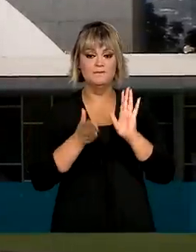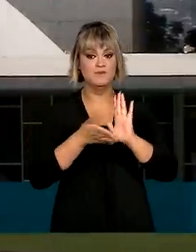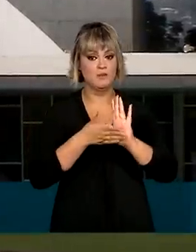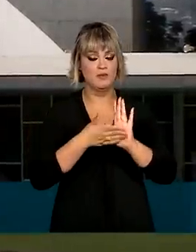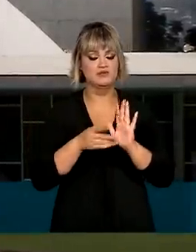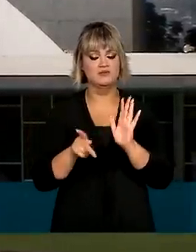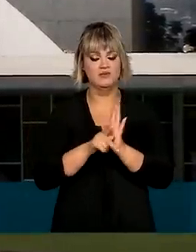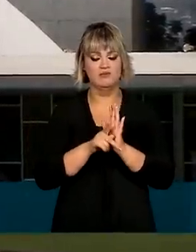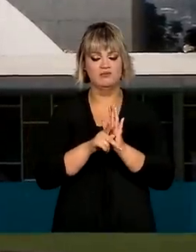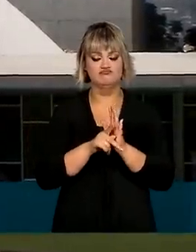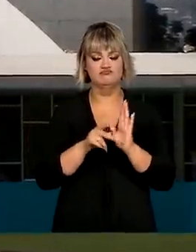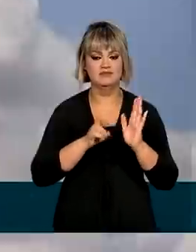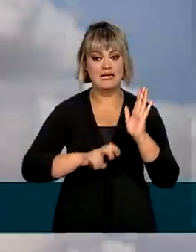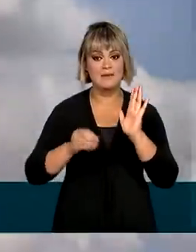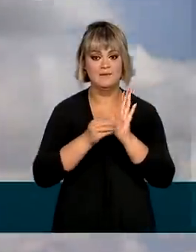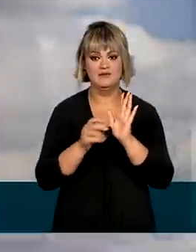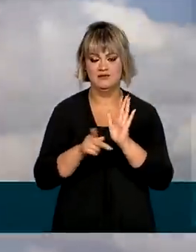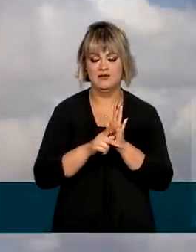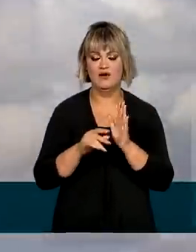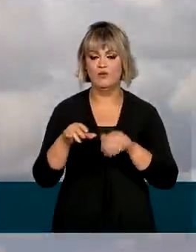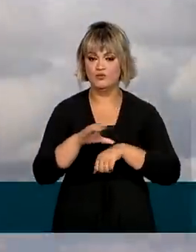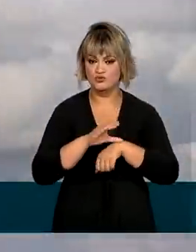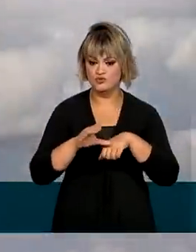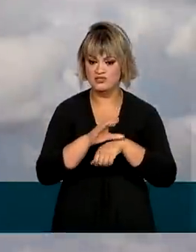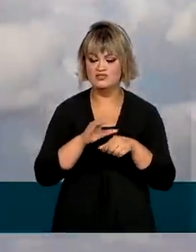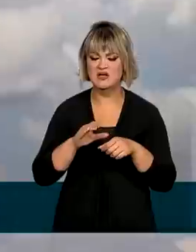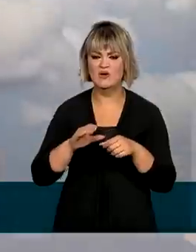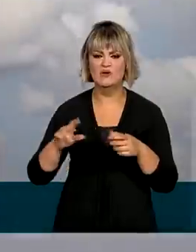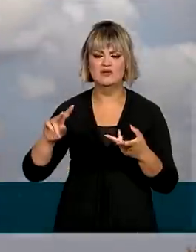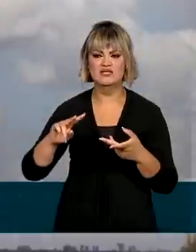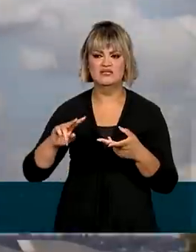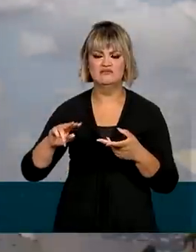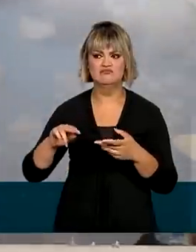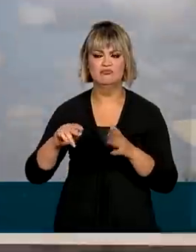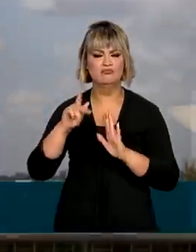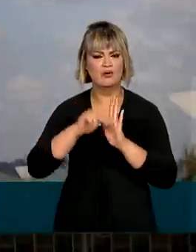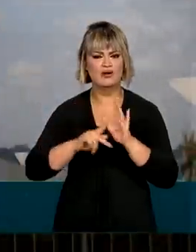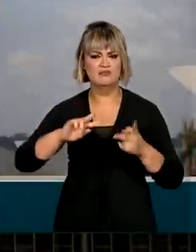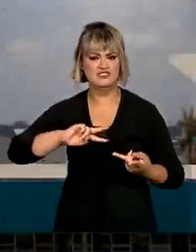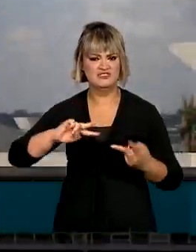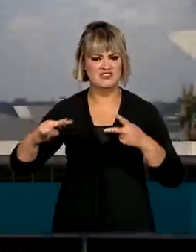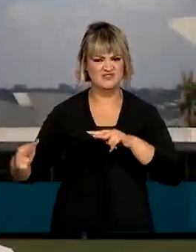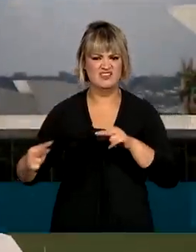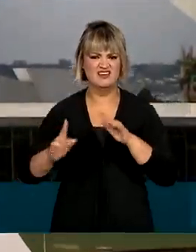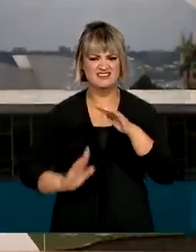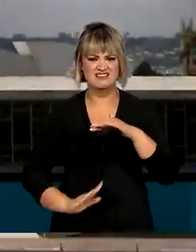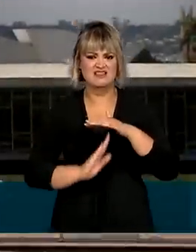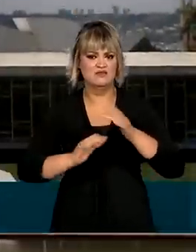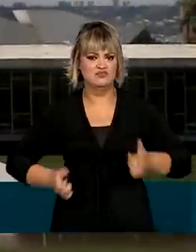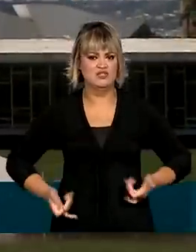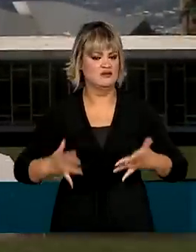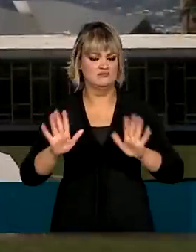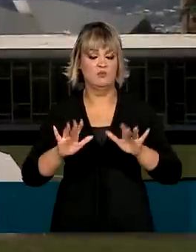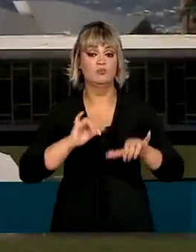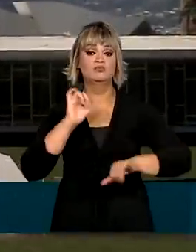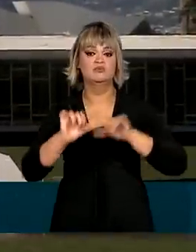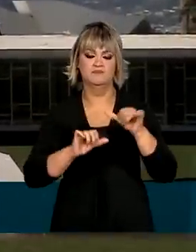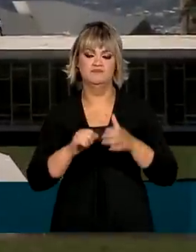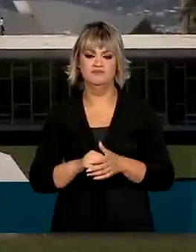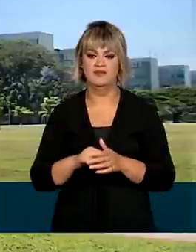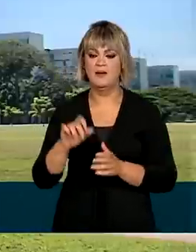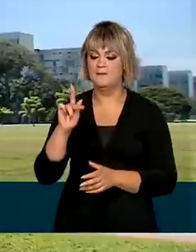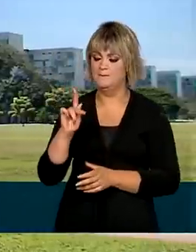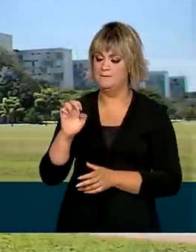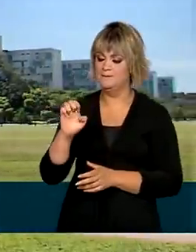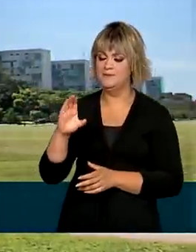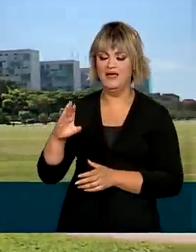Constituição que retira o novo Programa de Transferência de Renda do governo federal do teto de gastos da União. A PEC da